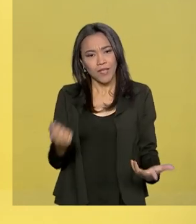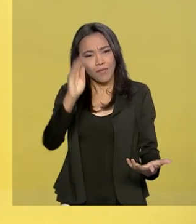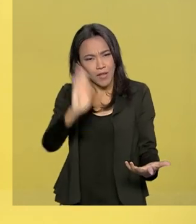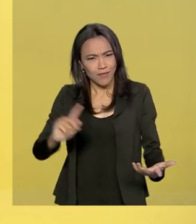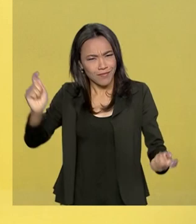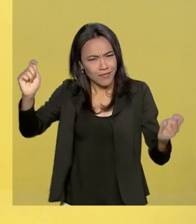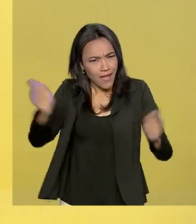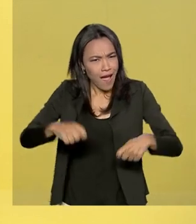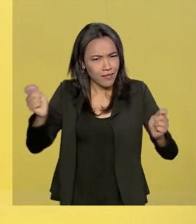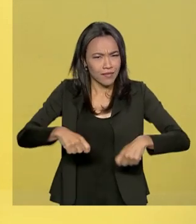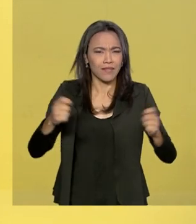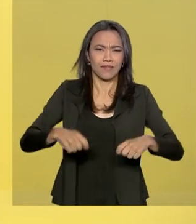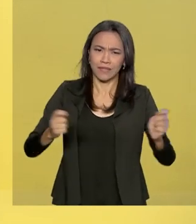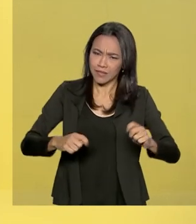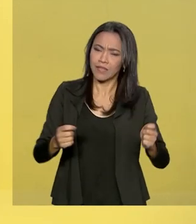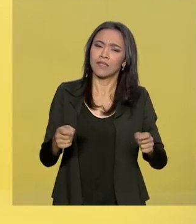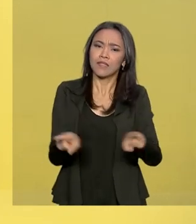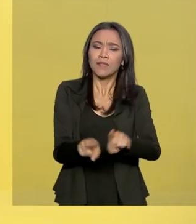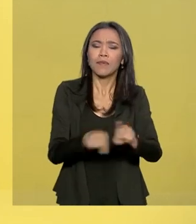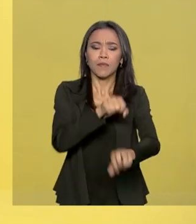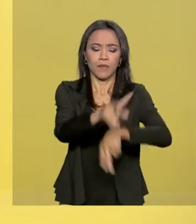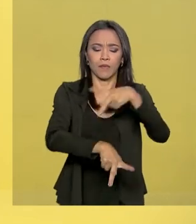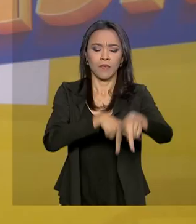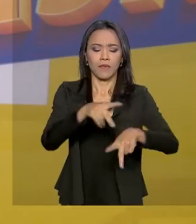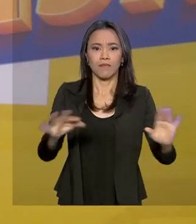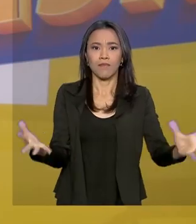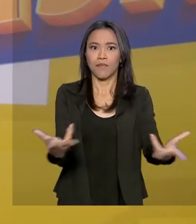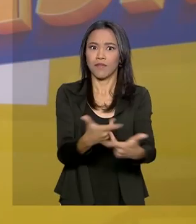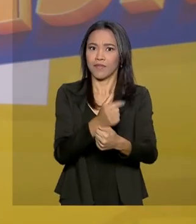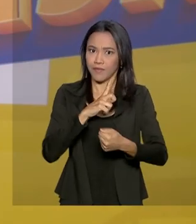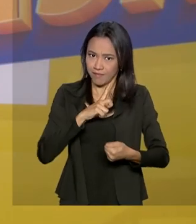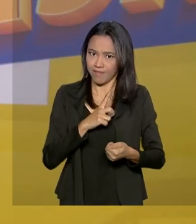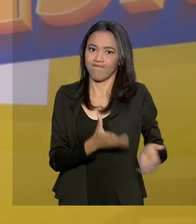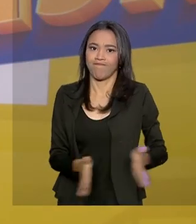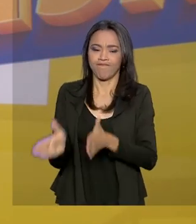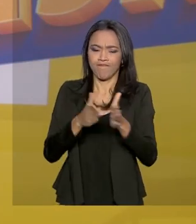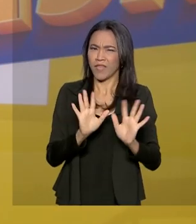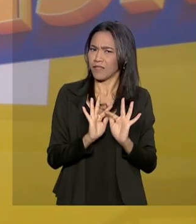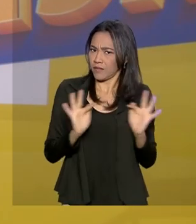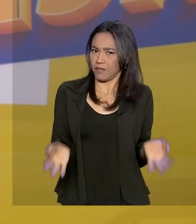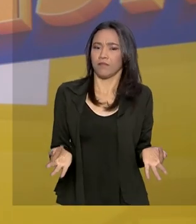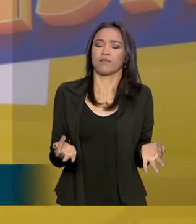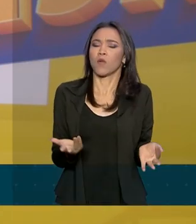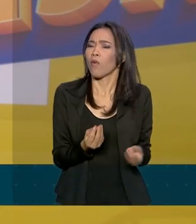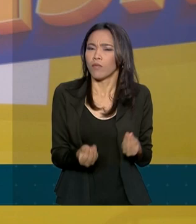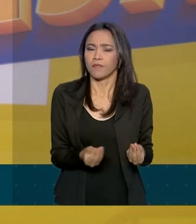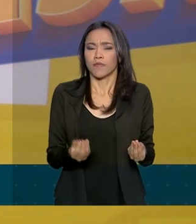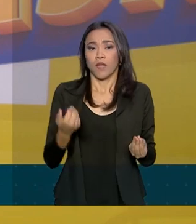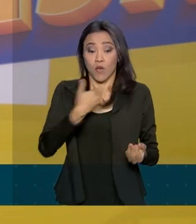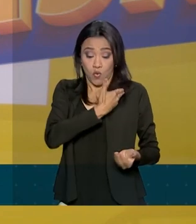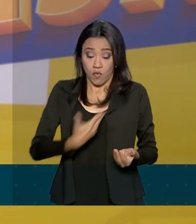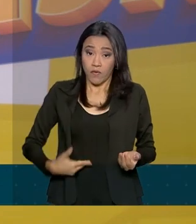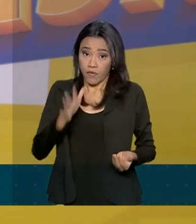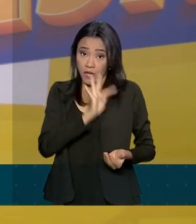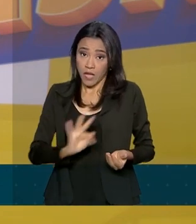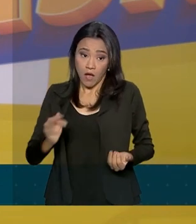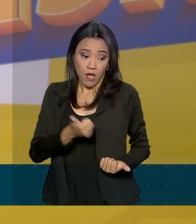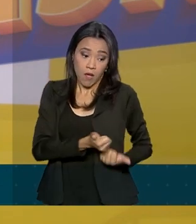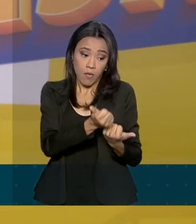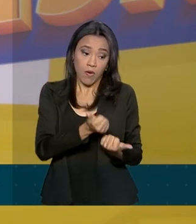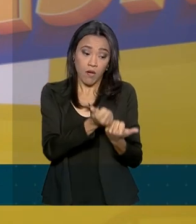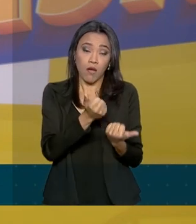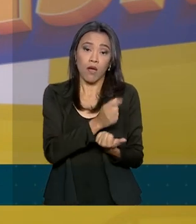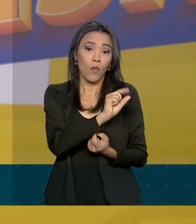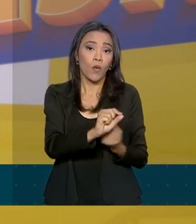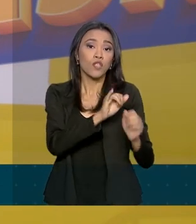potencialidade e pelo povo maravilhoso que tem. A fórmula é simples. De um lado, o governo federal vai apoiar a realização e a